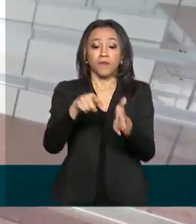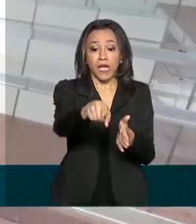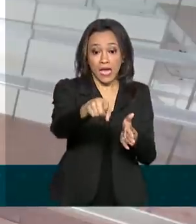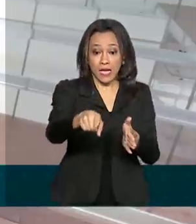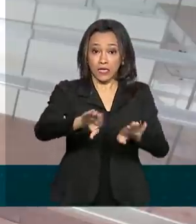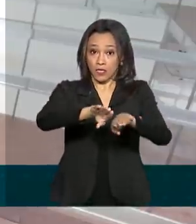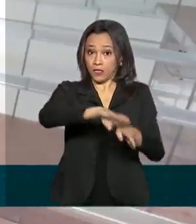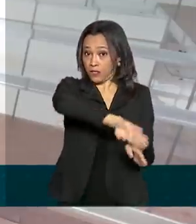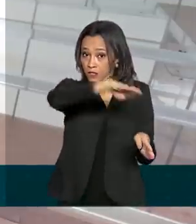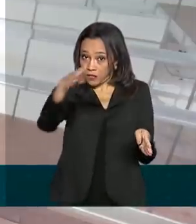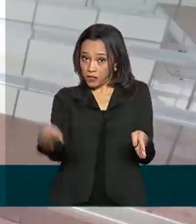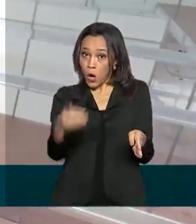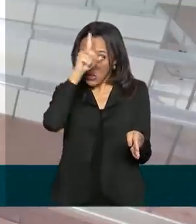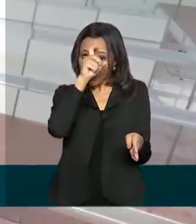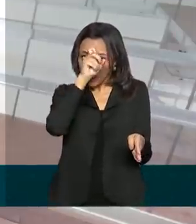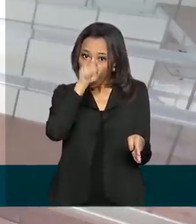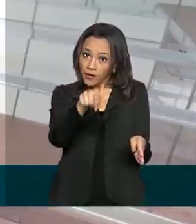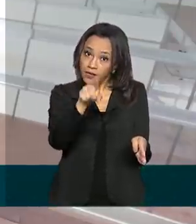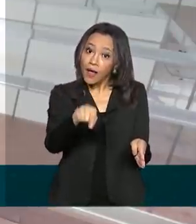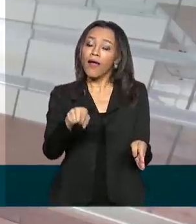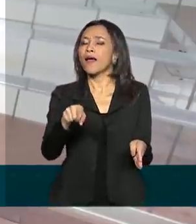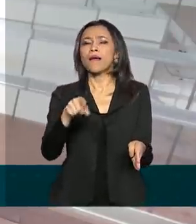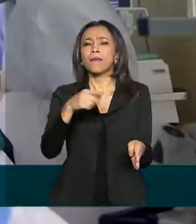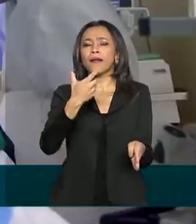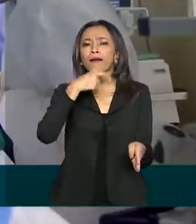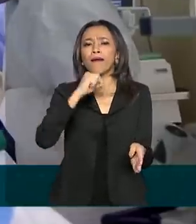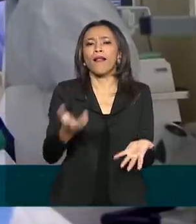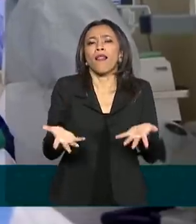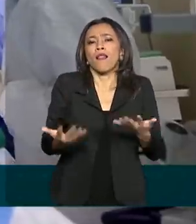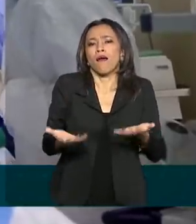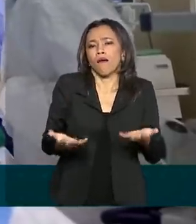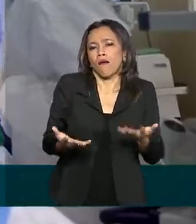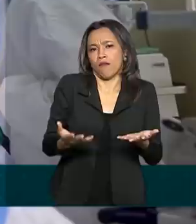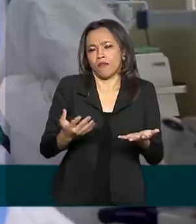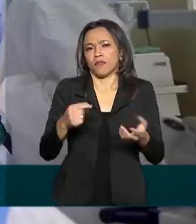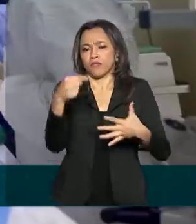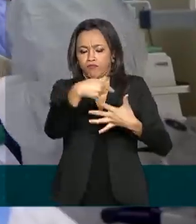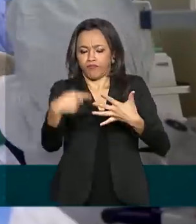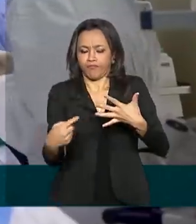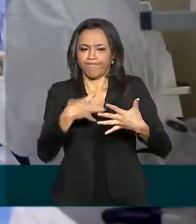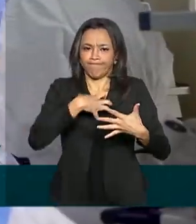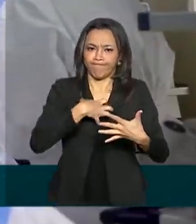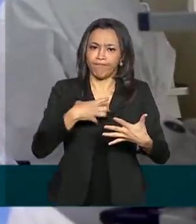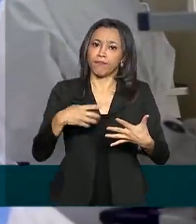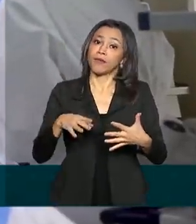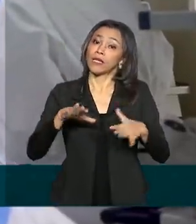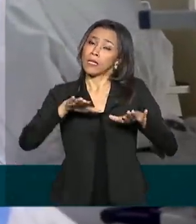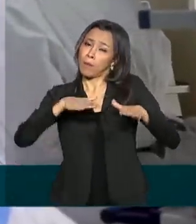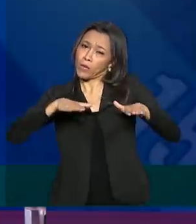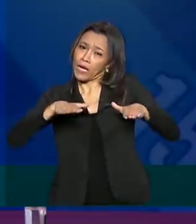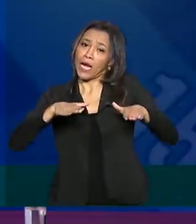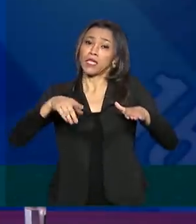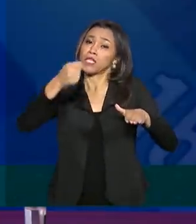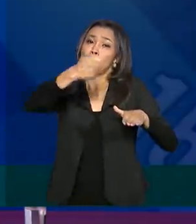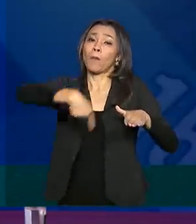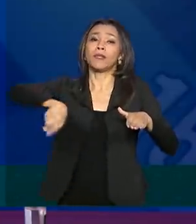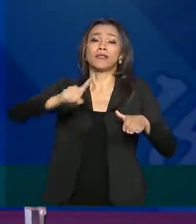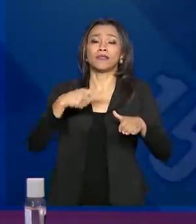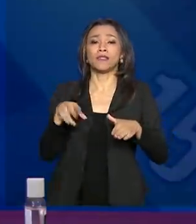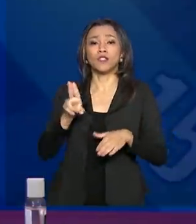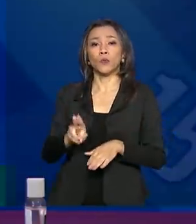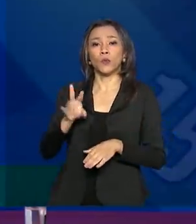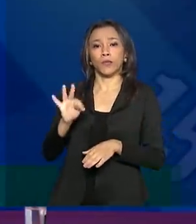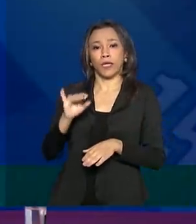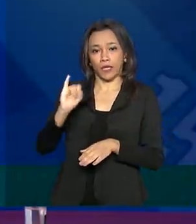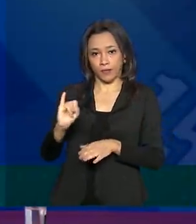para internação de pacientes com sintomas leves e moderados, em que não haja a necessidade de uma UTI. Quando a gente fala